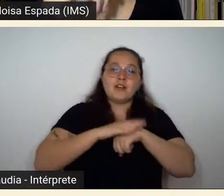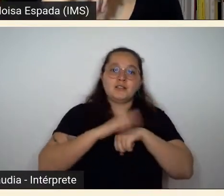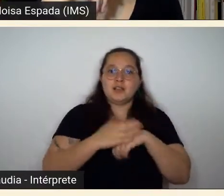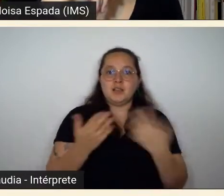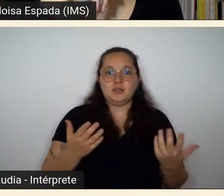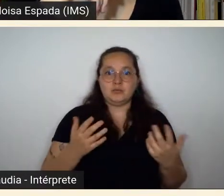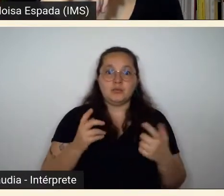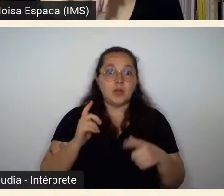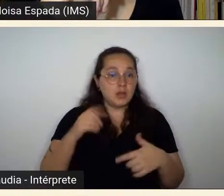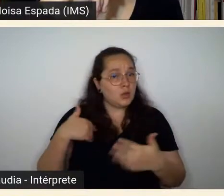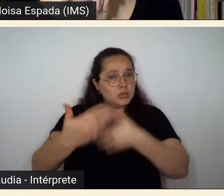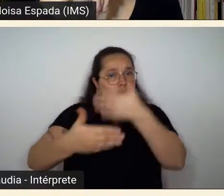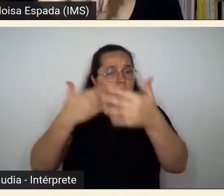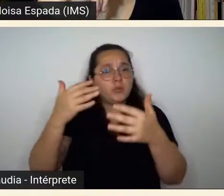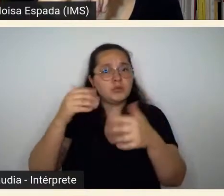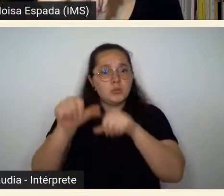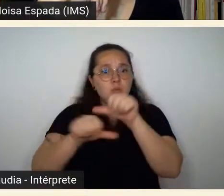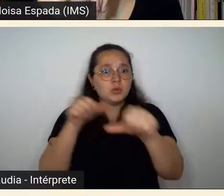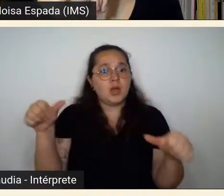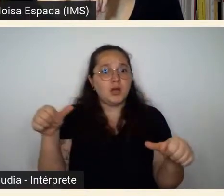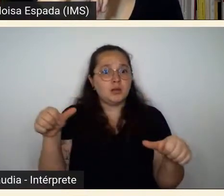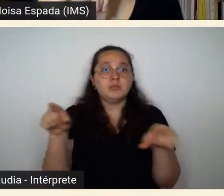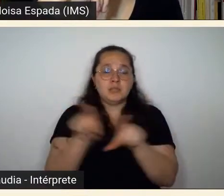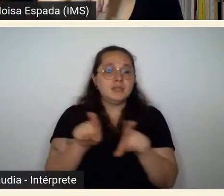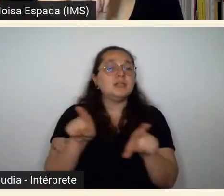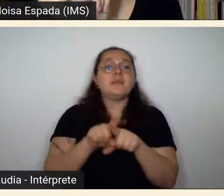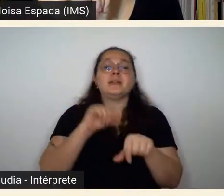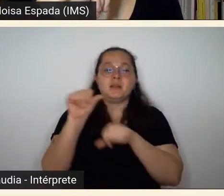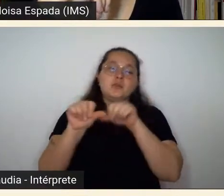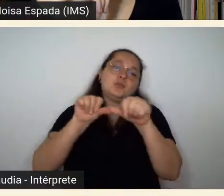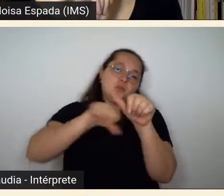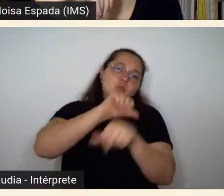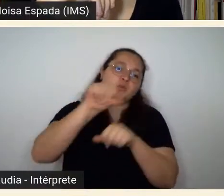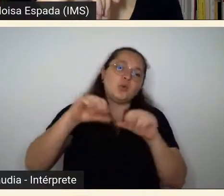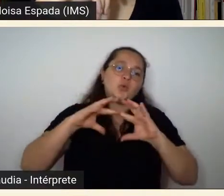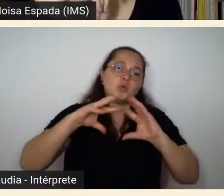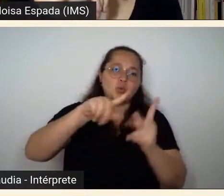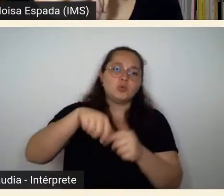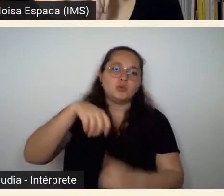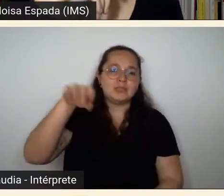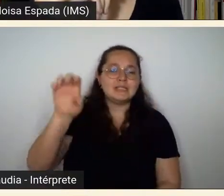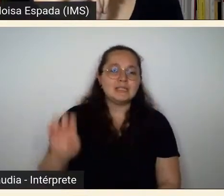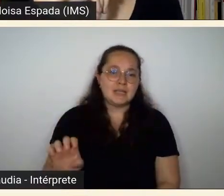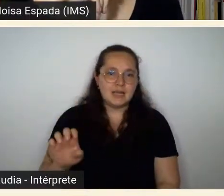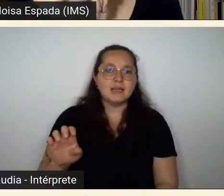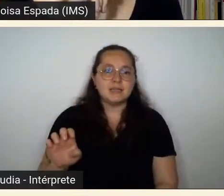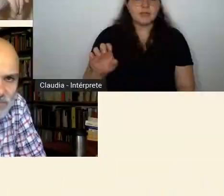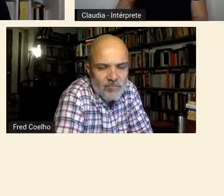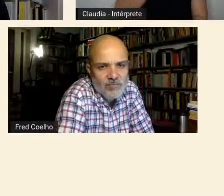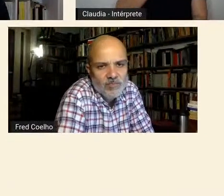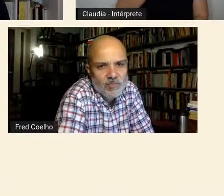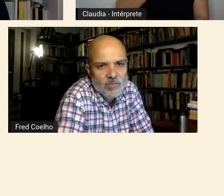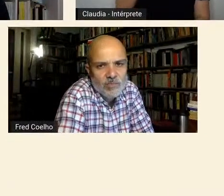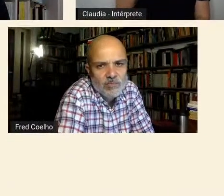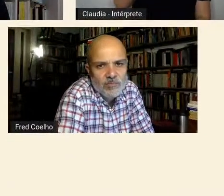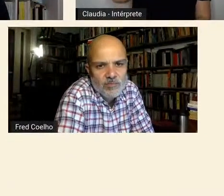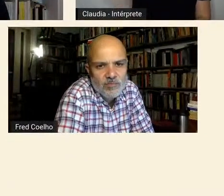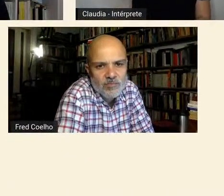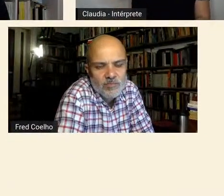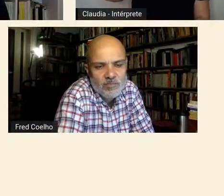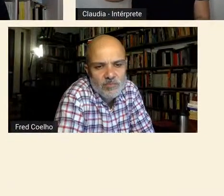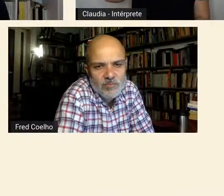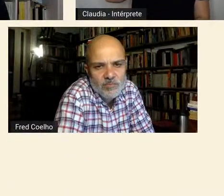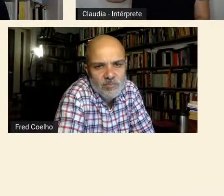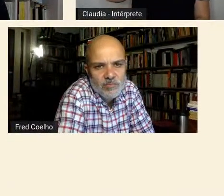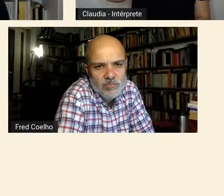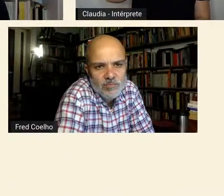vez porque todo mundo vira de esquerda e embora alguns intelectuais depois do partidão fizeram num primeiro